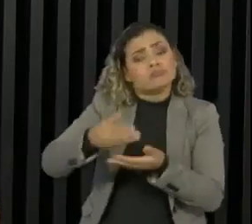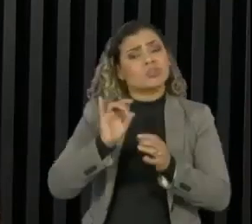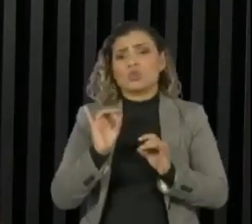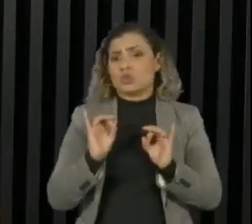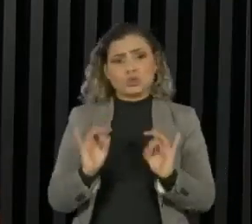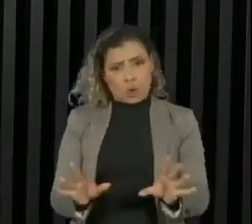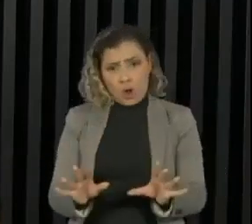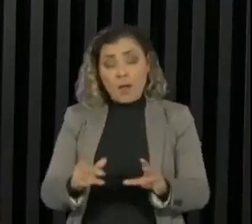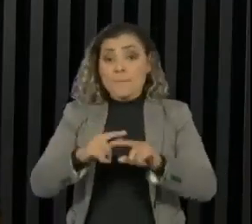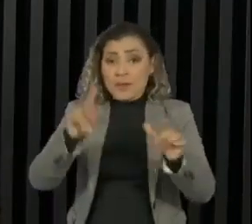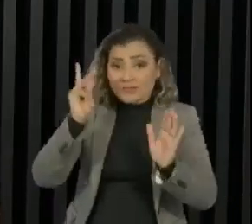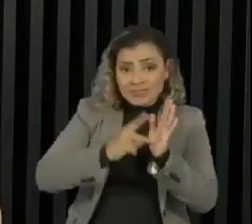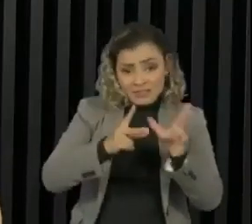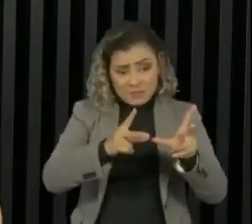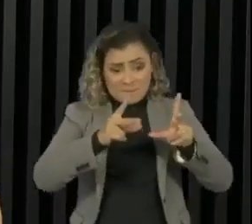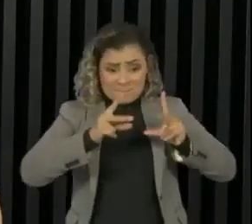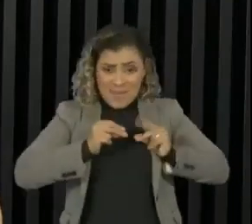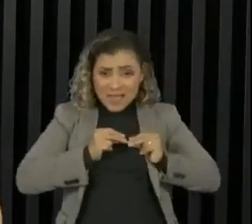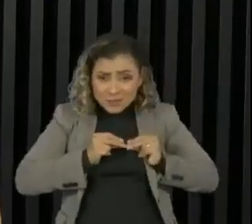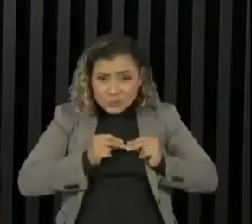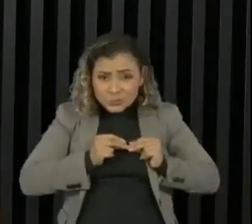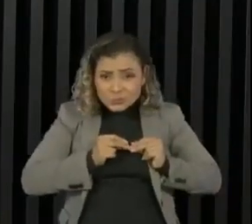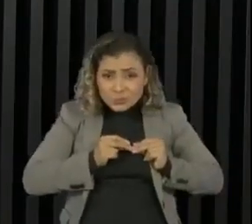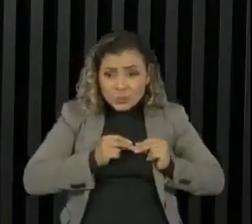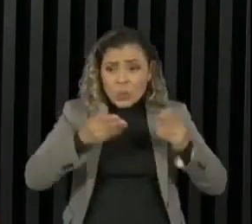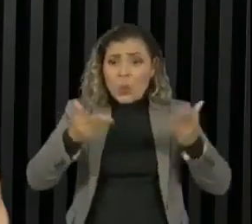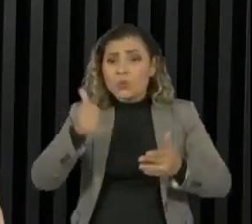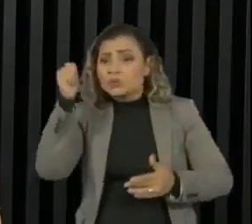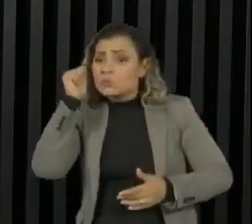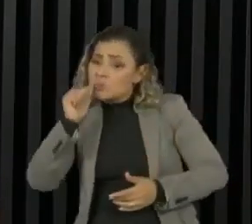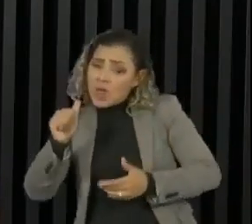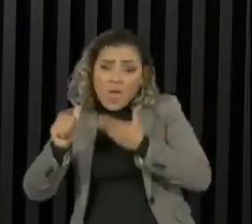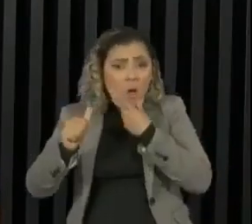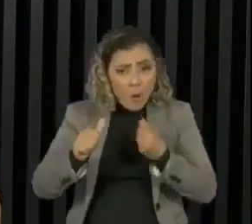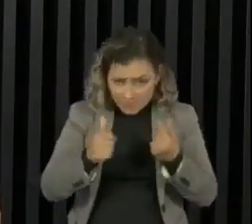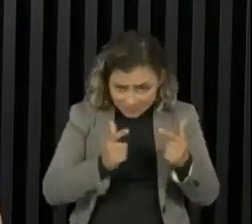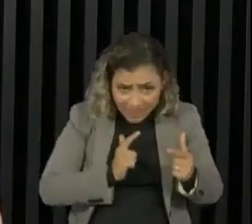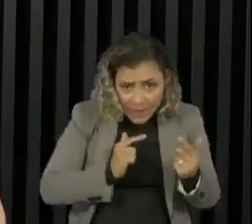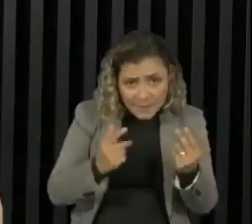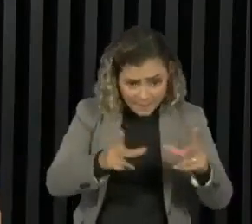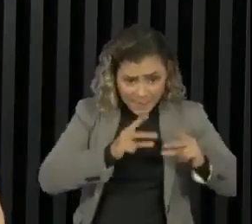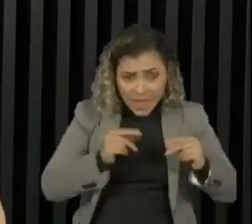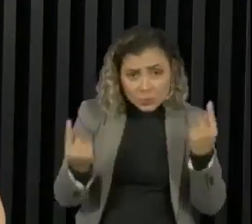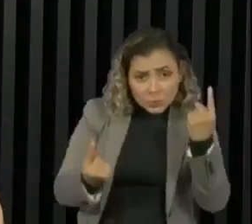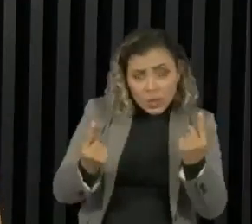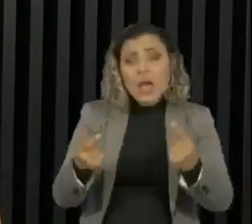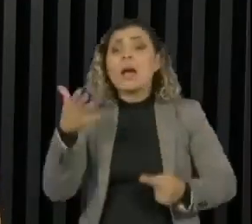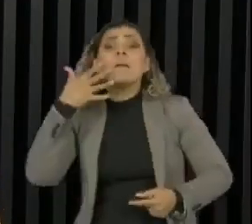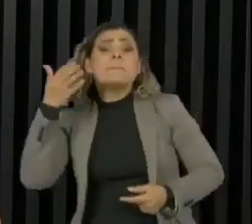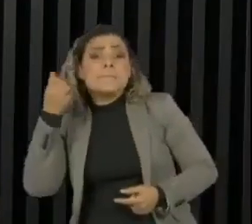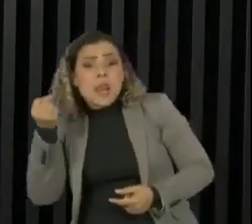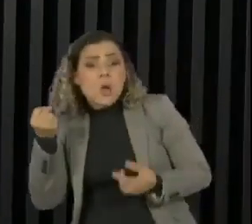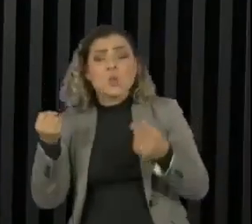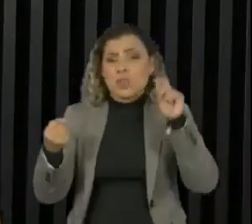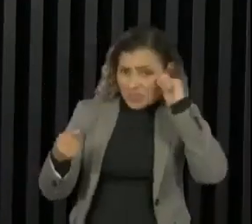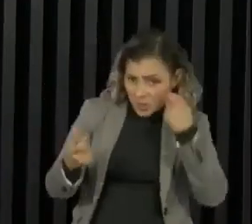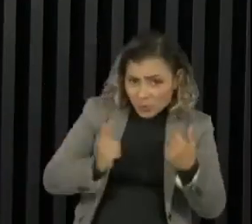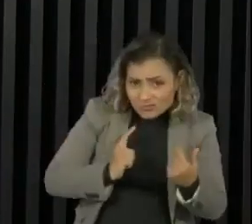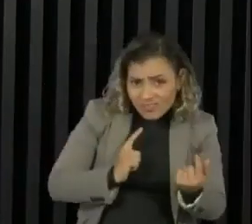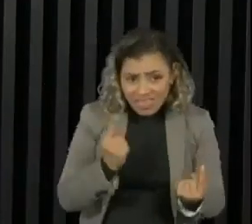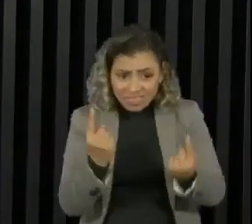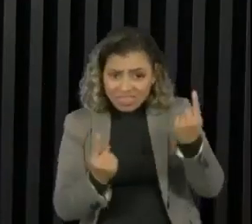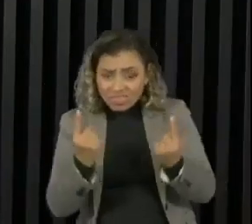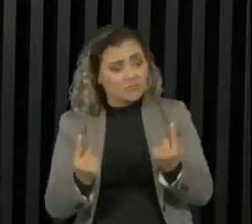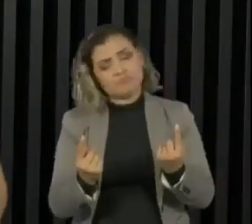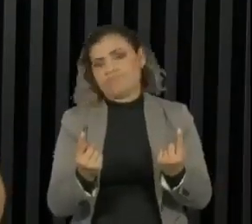Mas a meritocracia entre homens e mulheres não existe, entre brancos e pretos não existe, entre